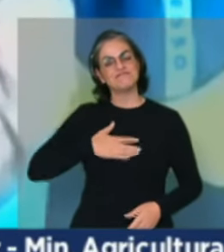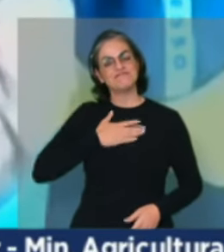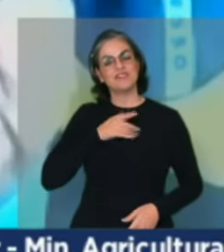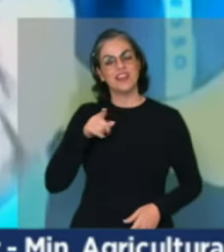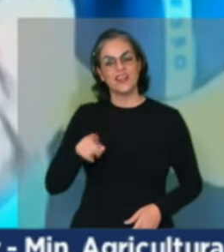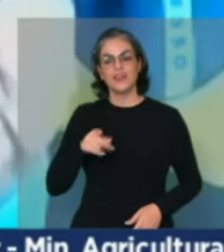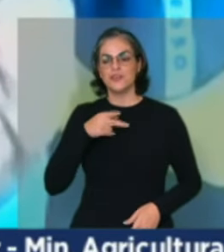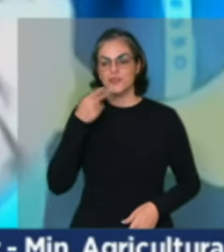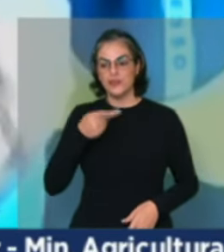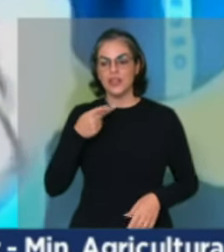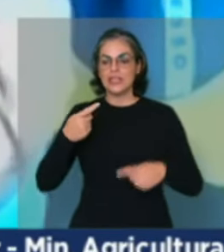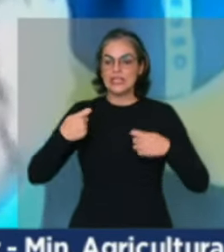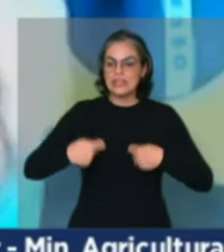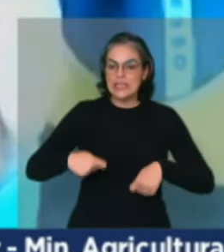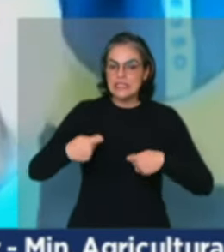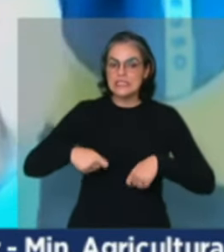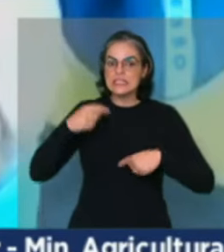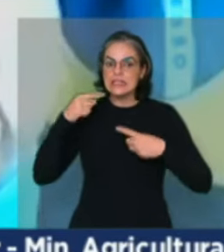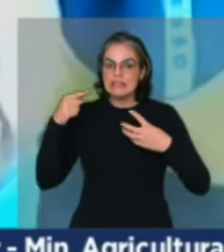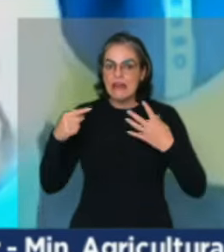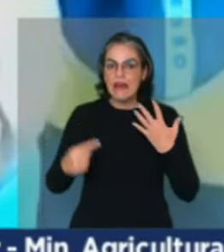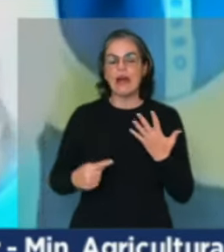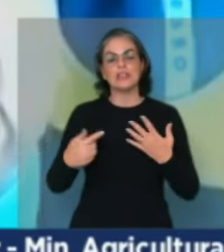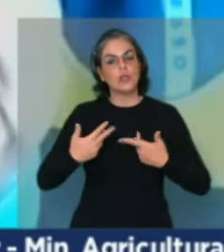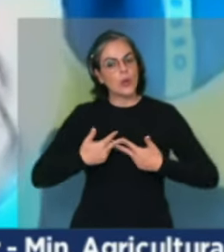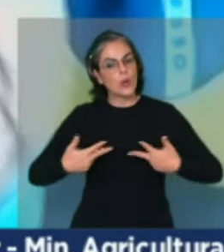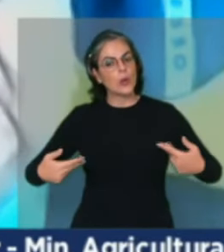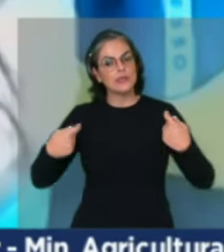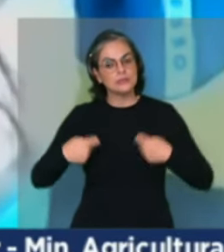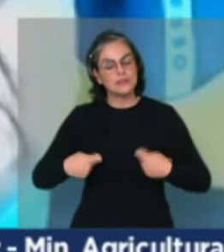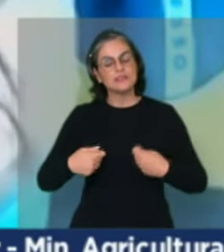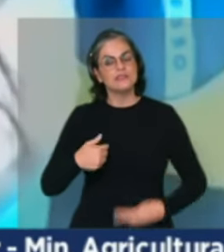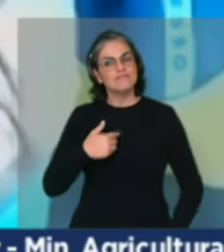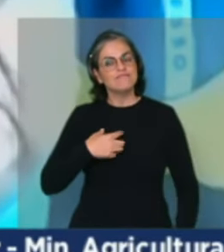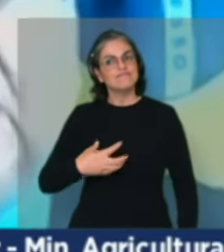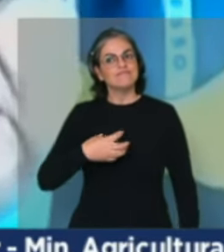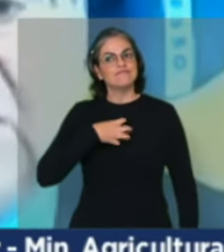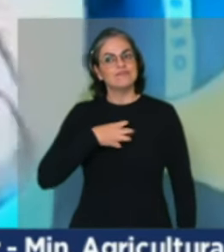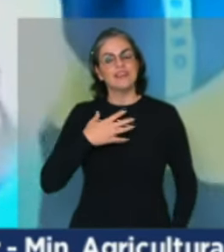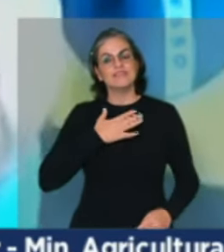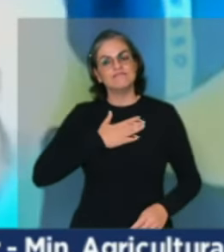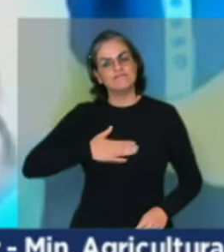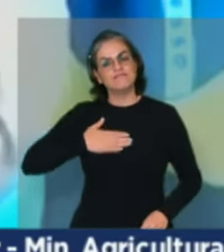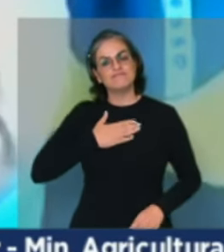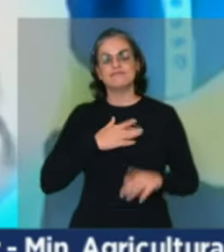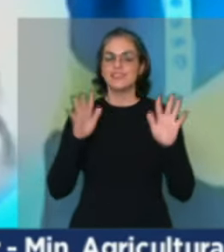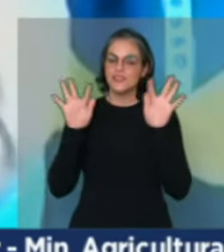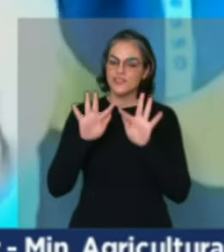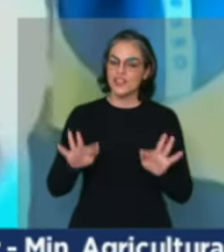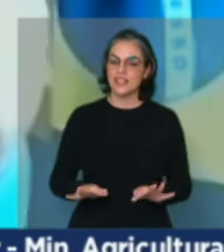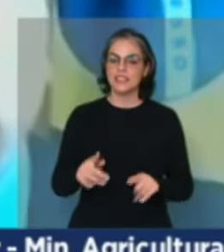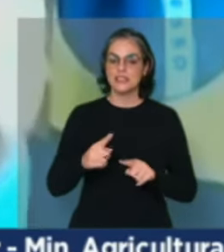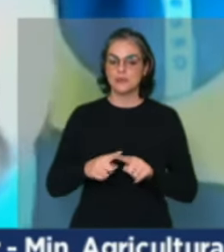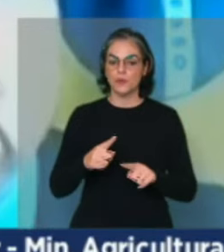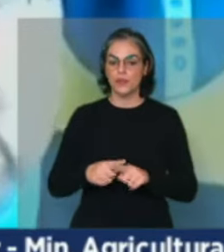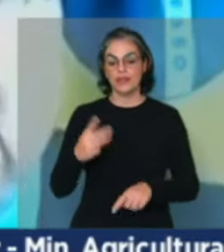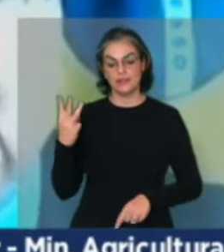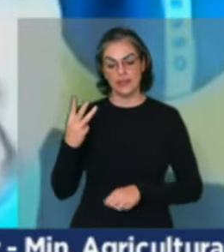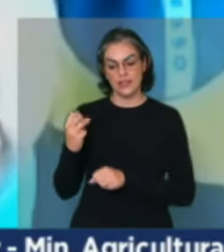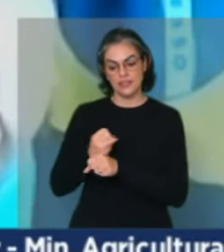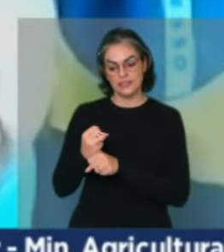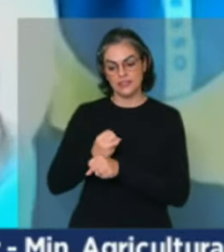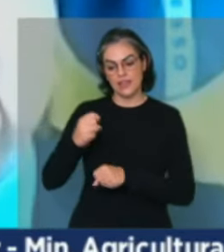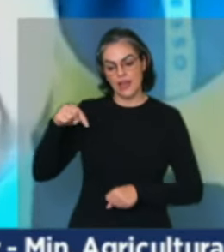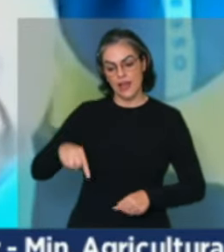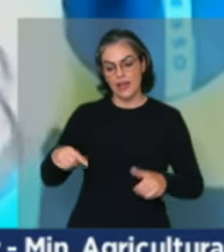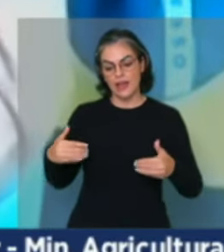das medidas que devem ser tomadas, fiquei feliz porque nesses últimos três anos sob o comando aqui da ministra Tereza